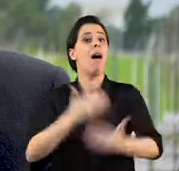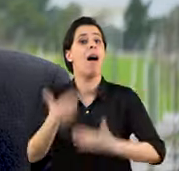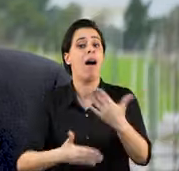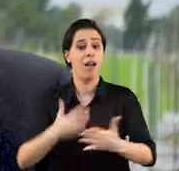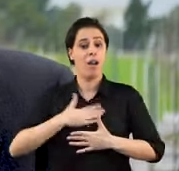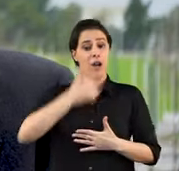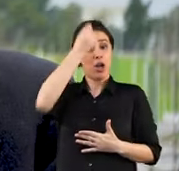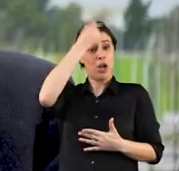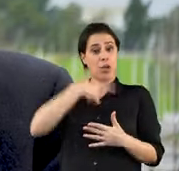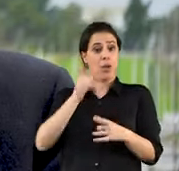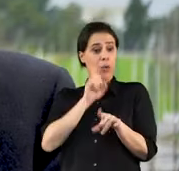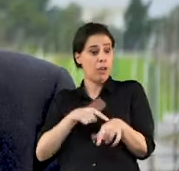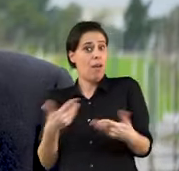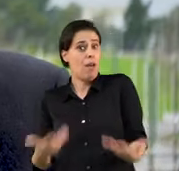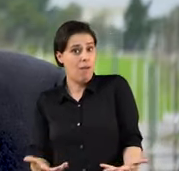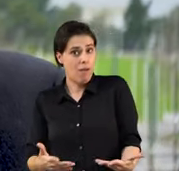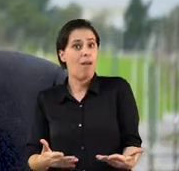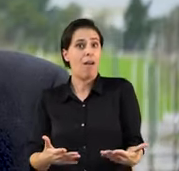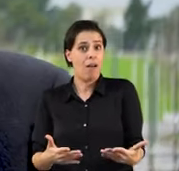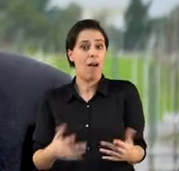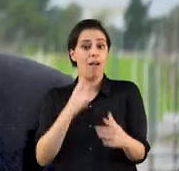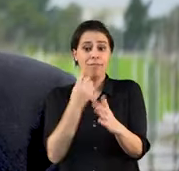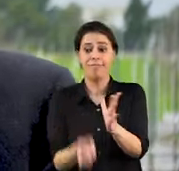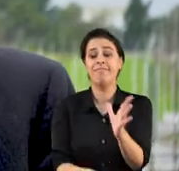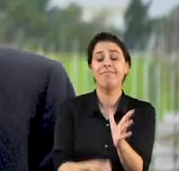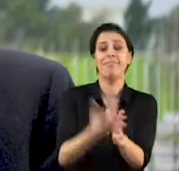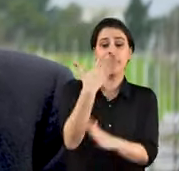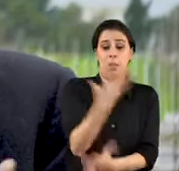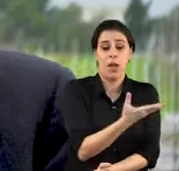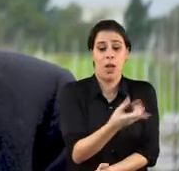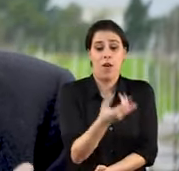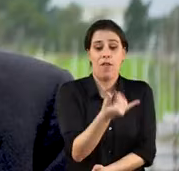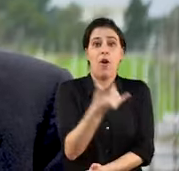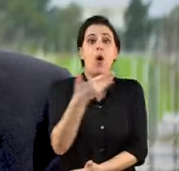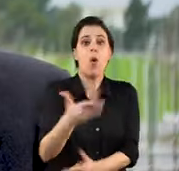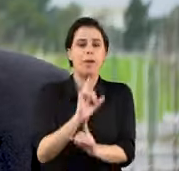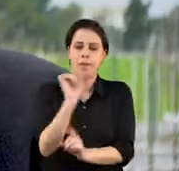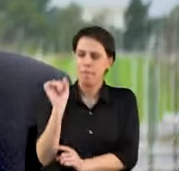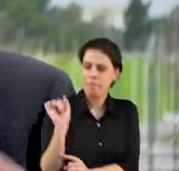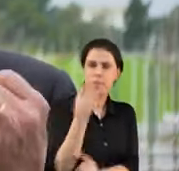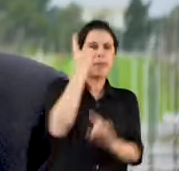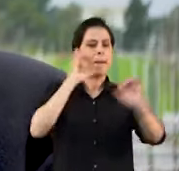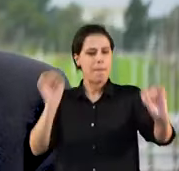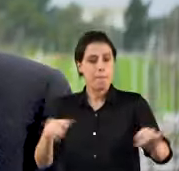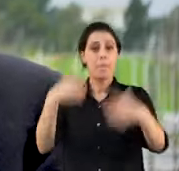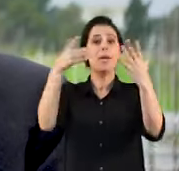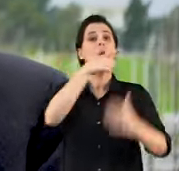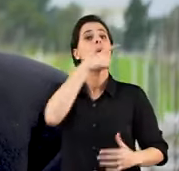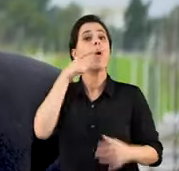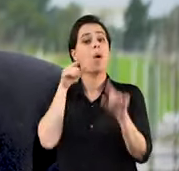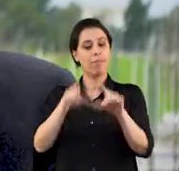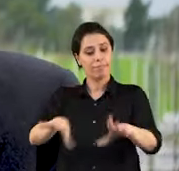avançado da nossa história contemporânea. Logo na sua fundação, em 1921, o primeiro e principal